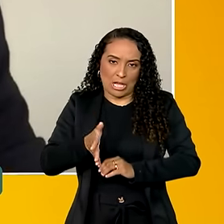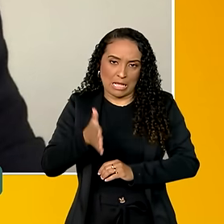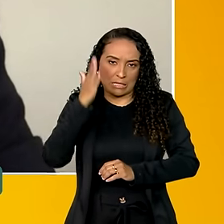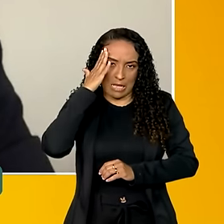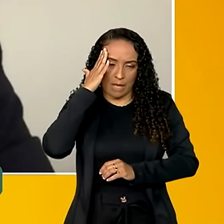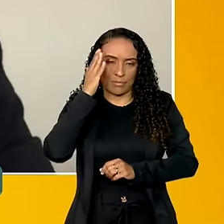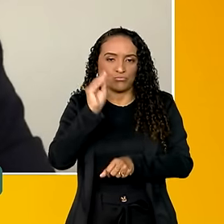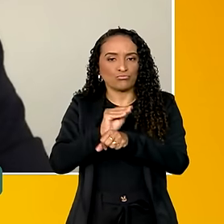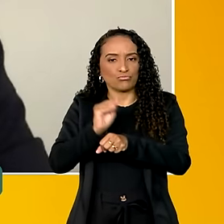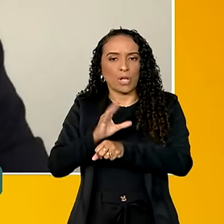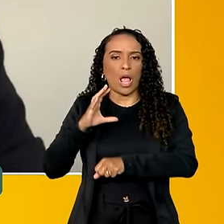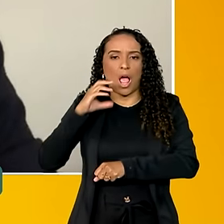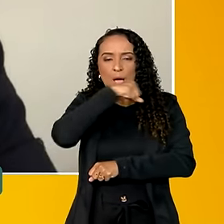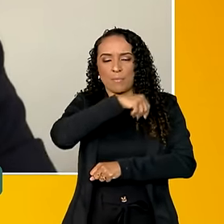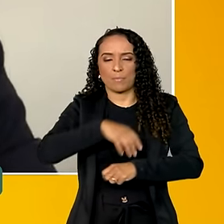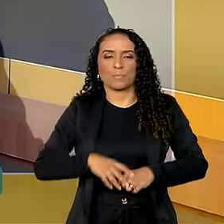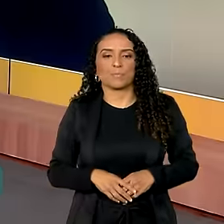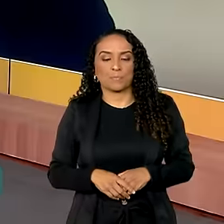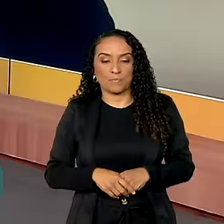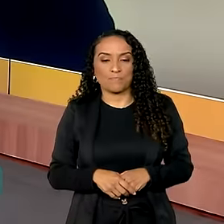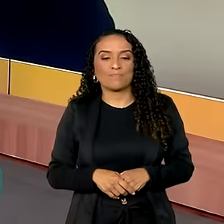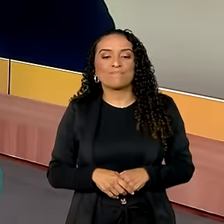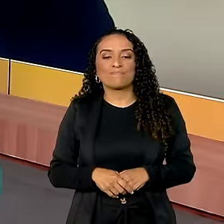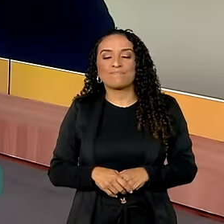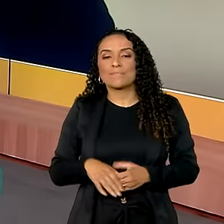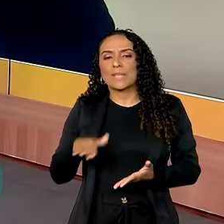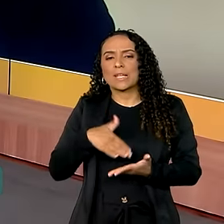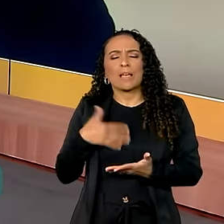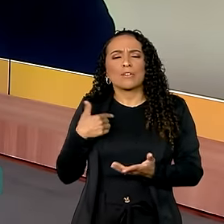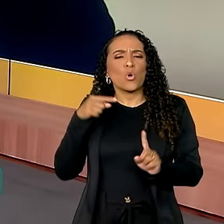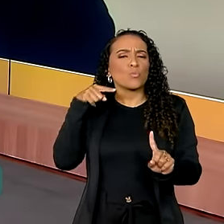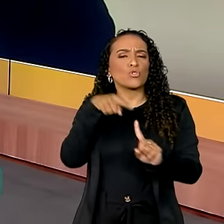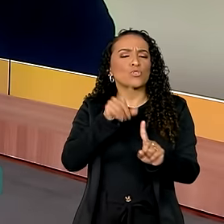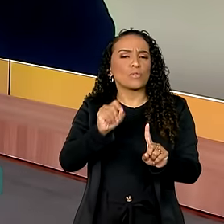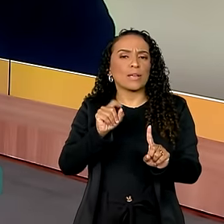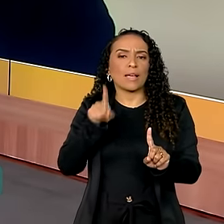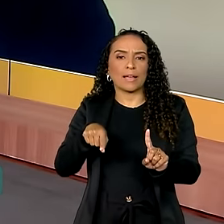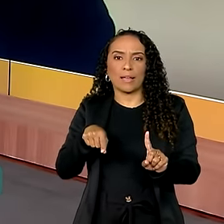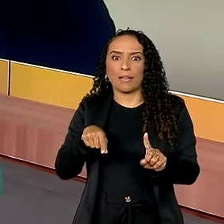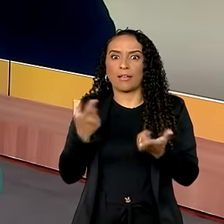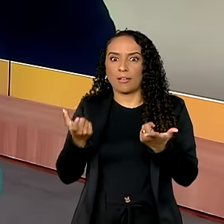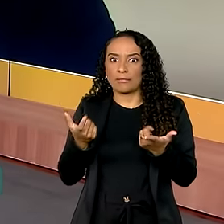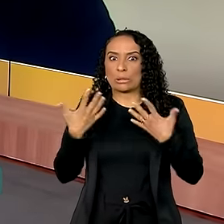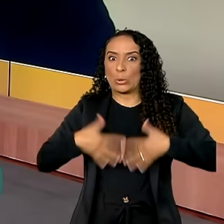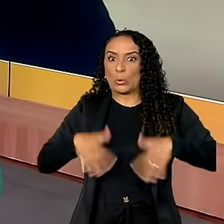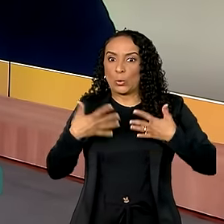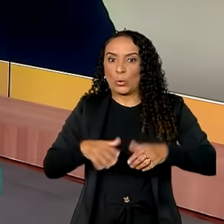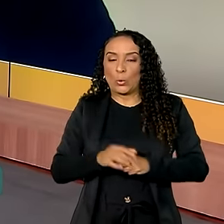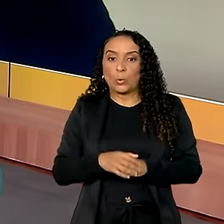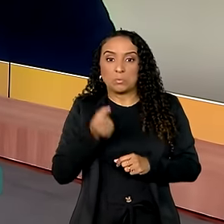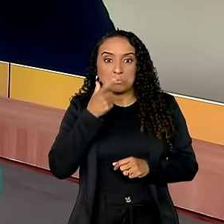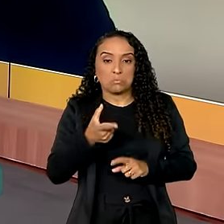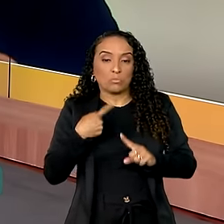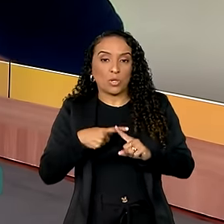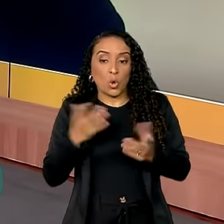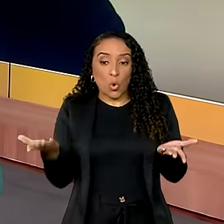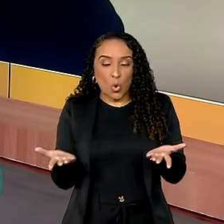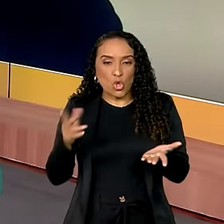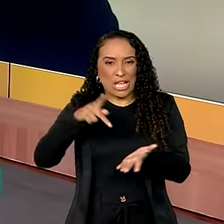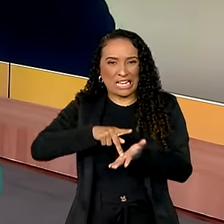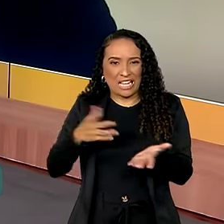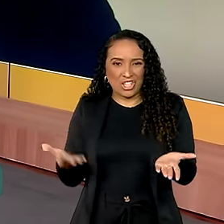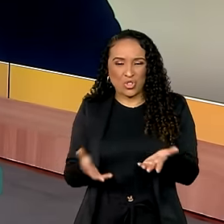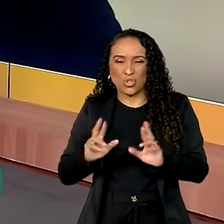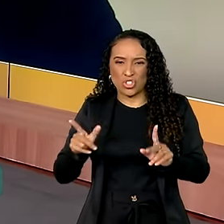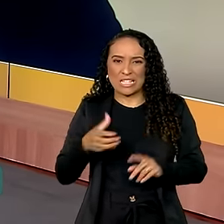o tratamento o mais rápido possível. Secretário, essa meta é bastante ousada, né? Para o que a gente tem hoje, para a nossa realidade